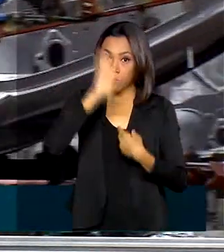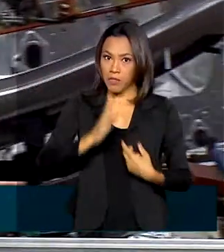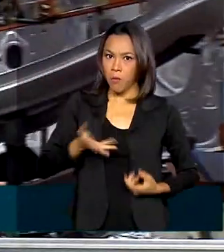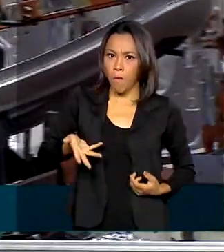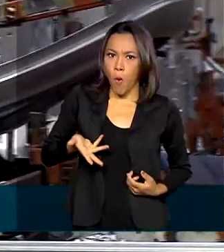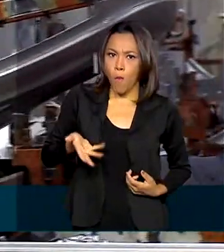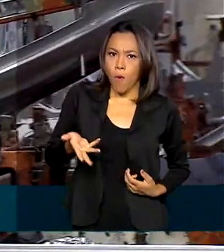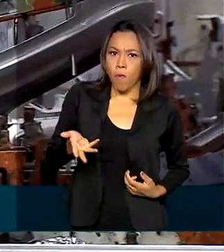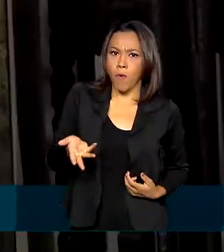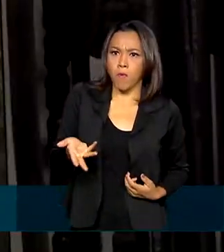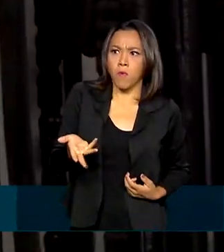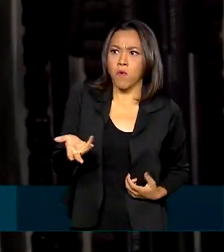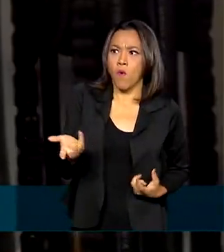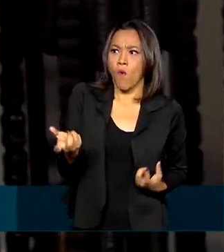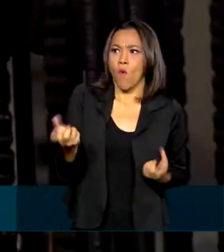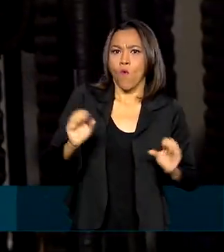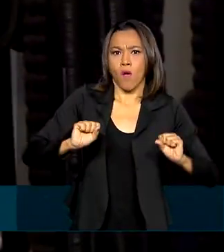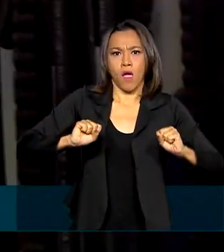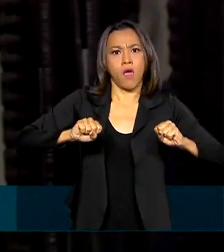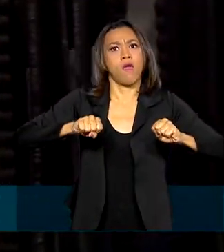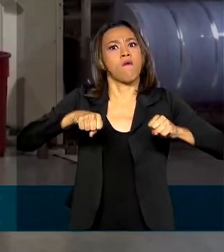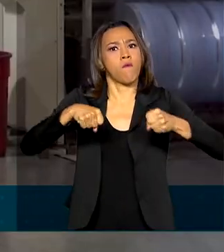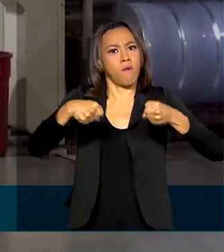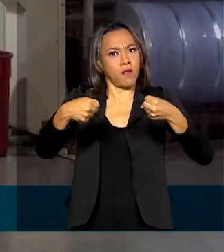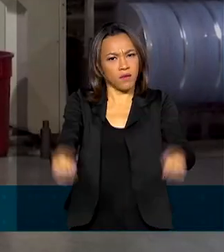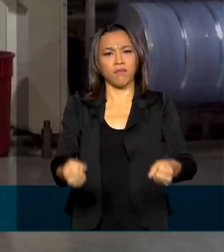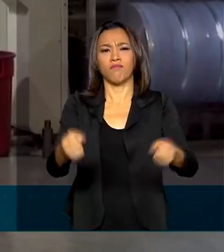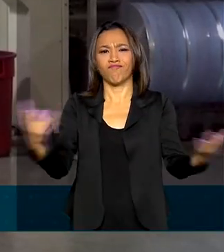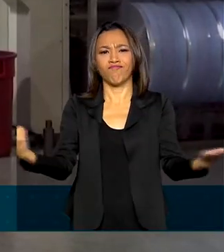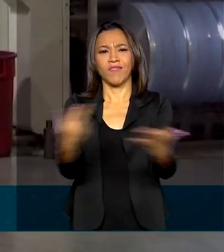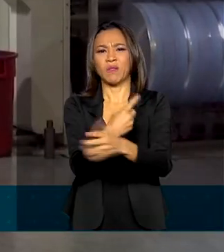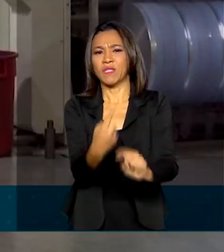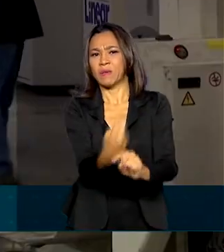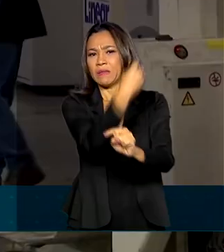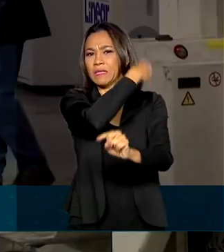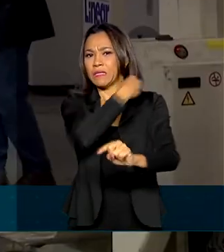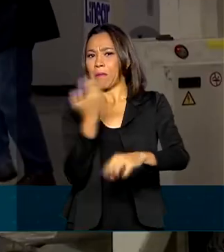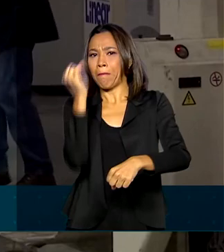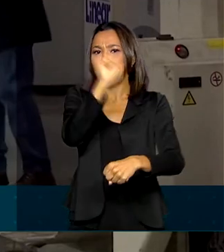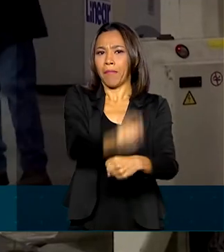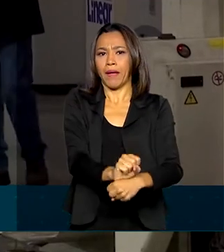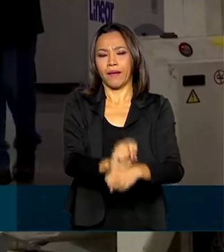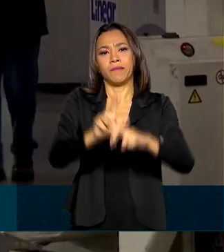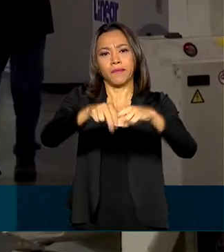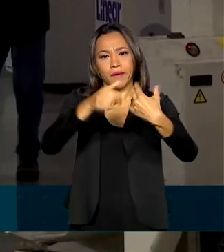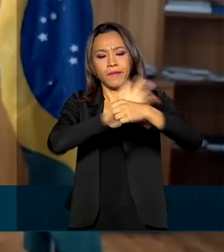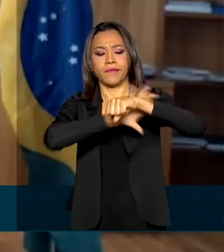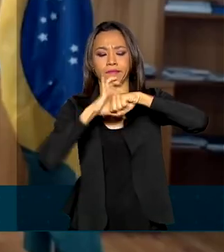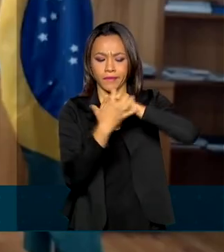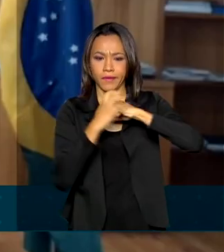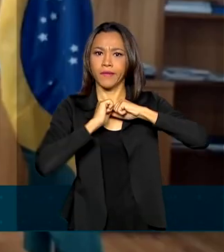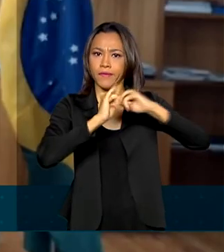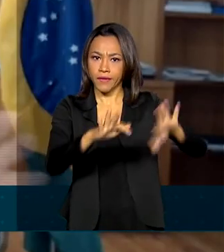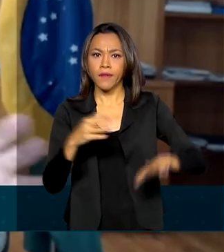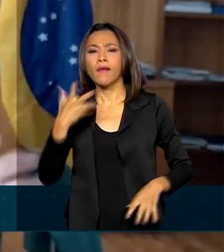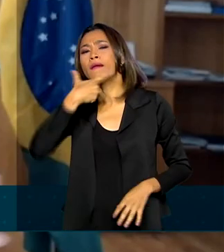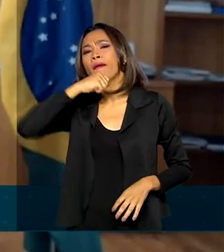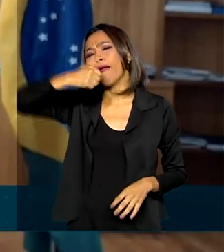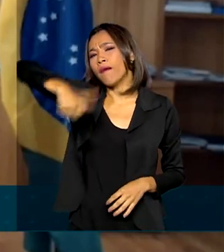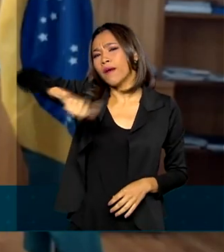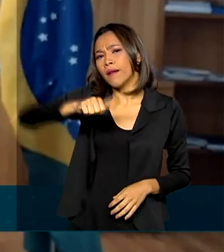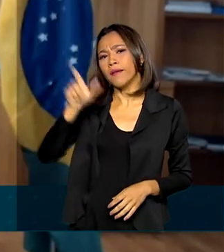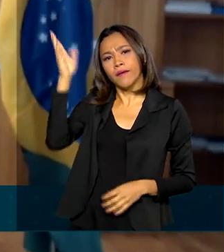forte de recuperação após a paralisação provocada pela pandemia do coronavírus. A avaliação é do ministro da